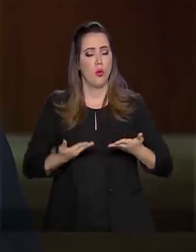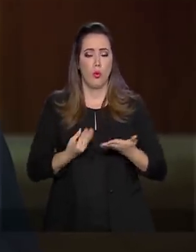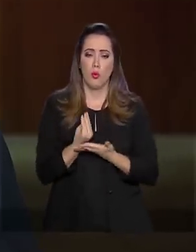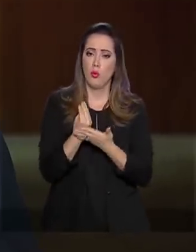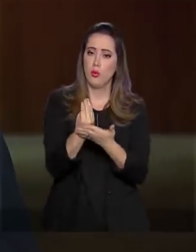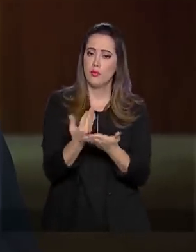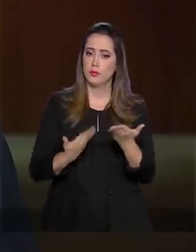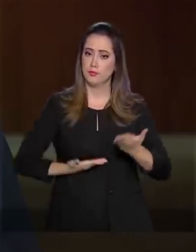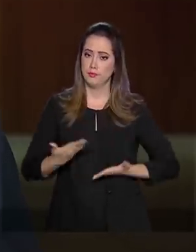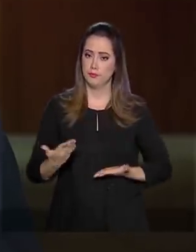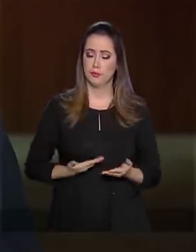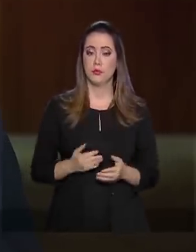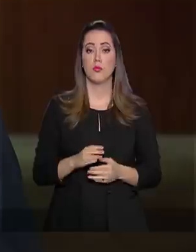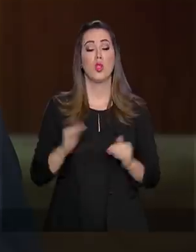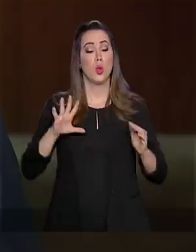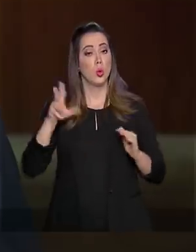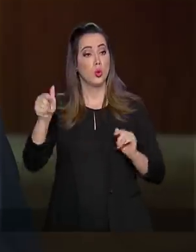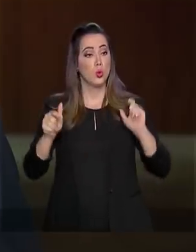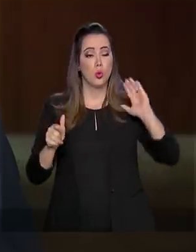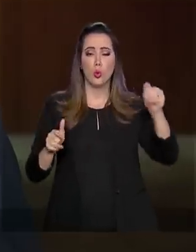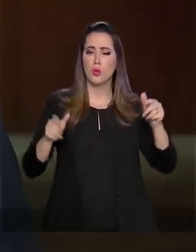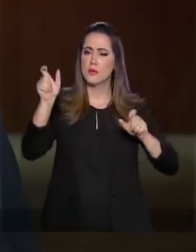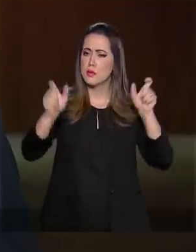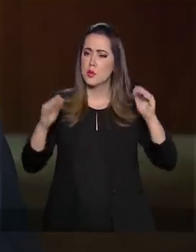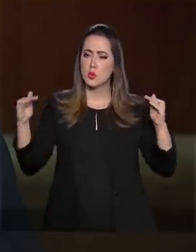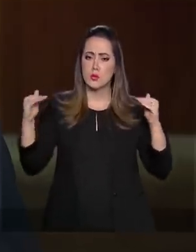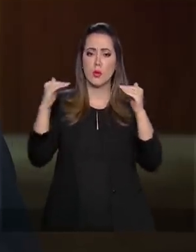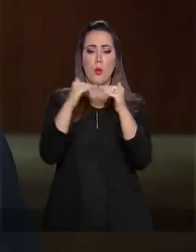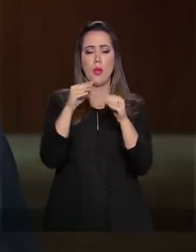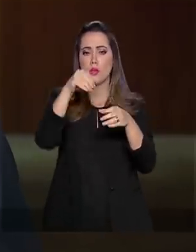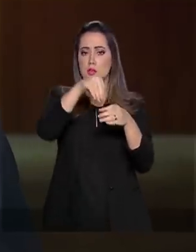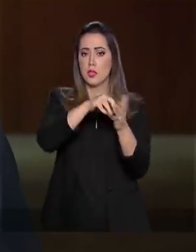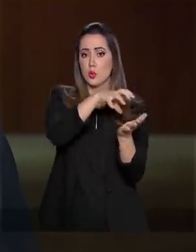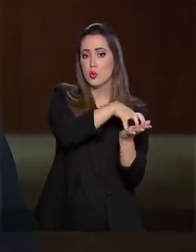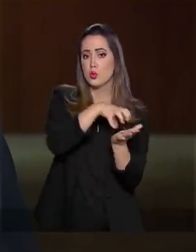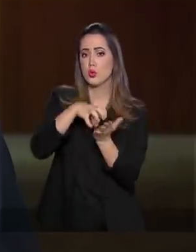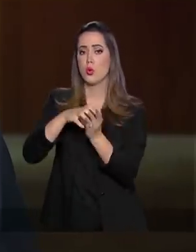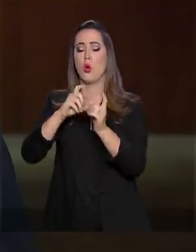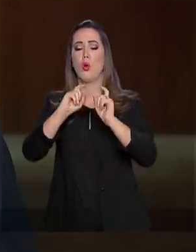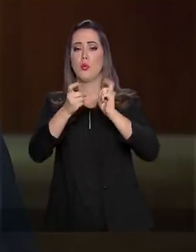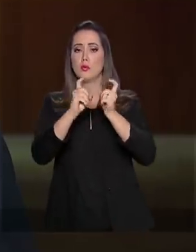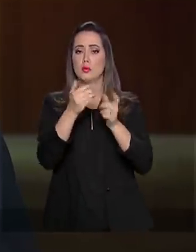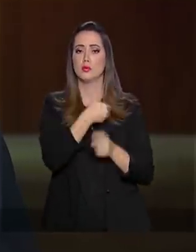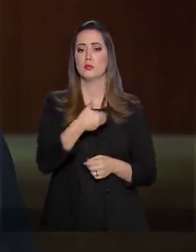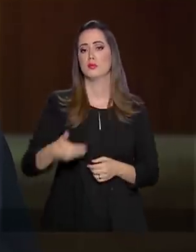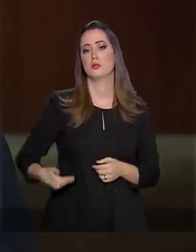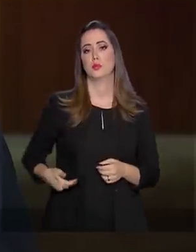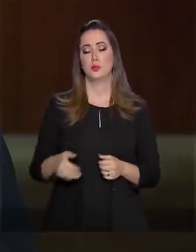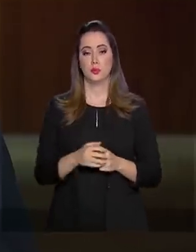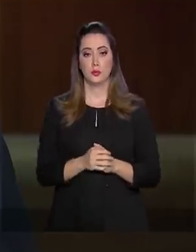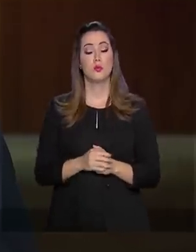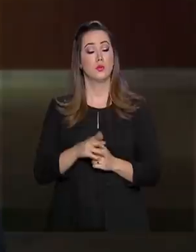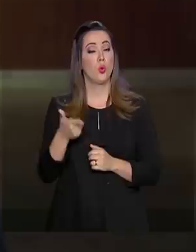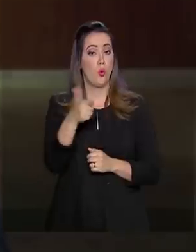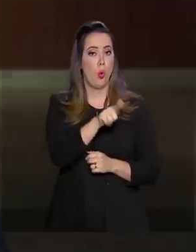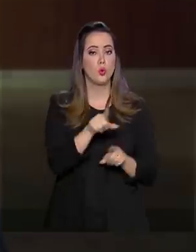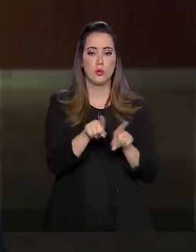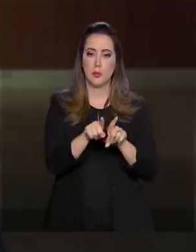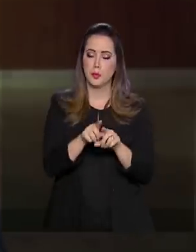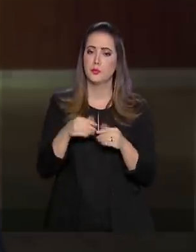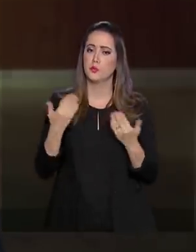receber tratamento igualitário de órgãos e de entidades da administração pública, dentre outros.